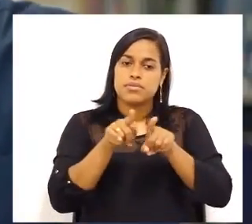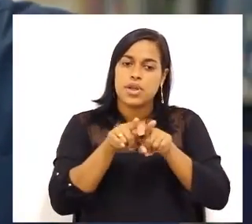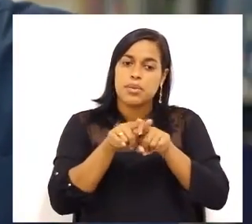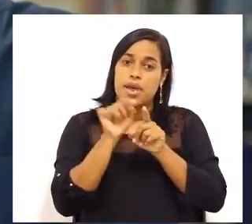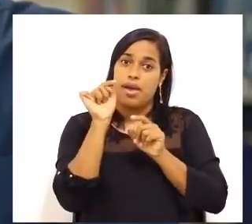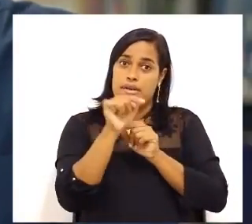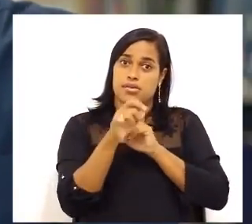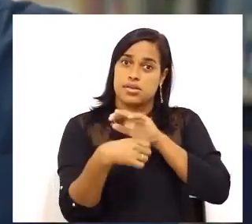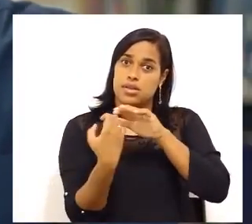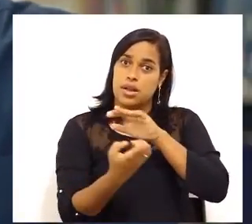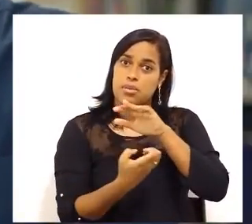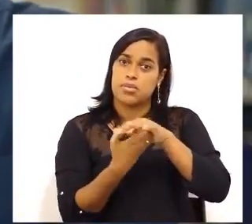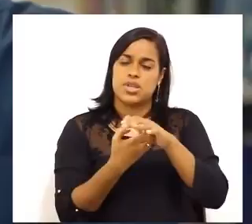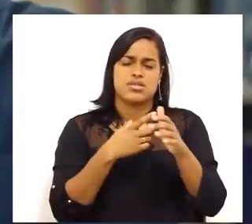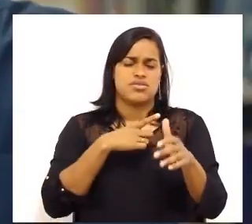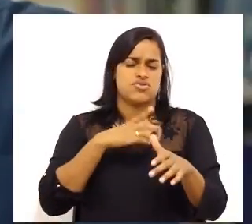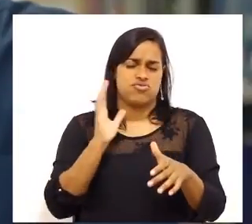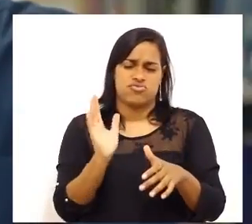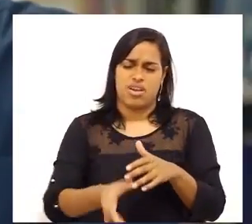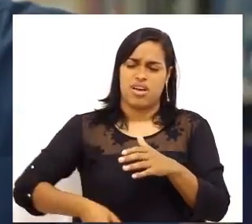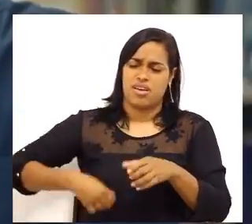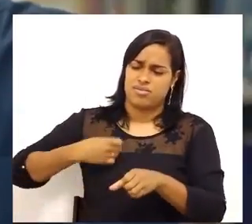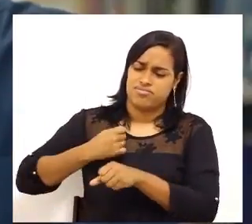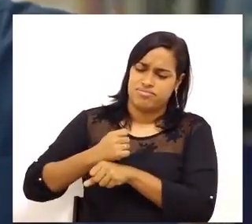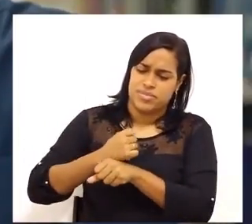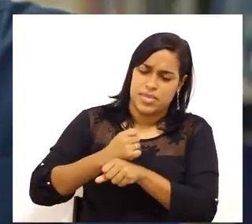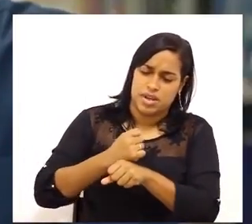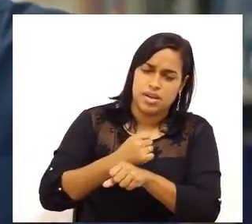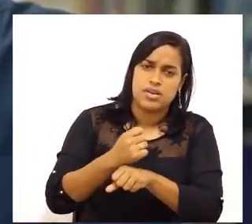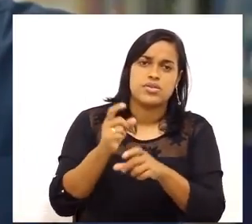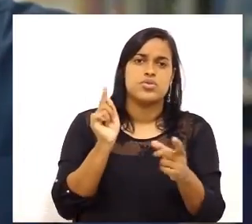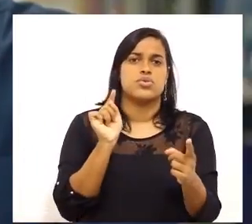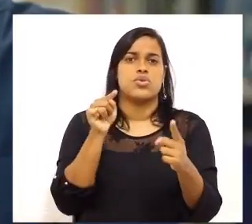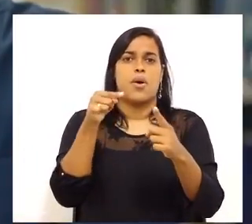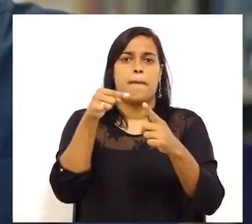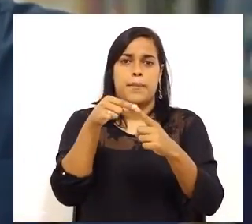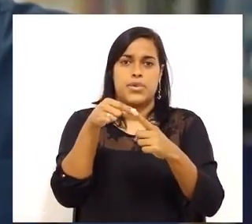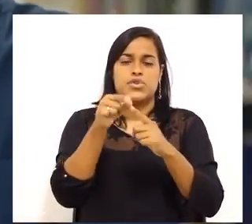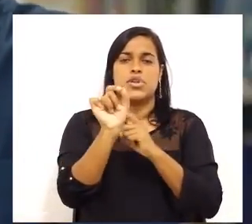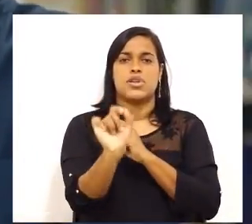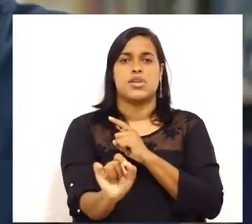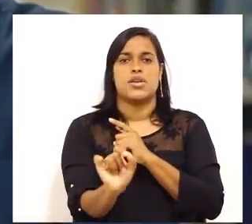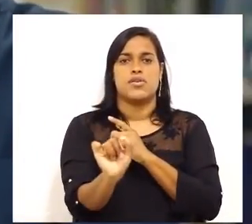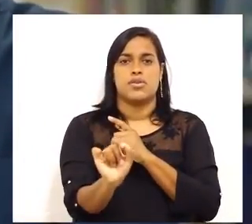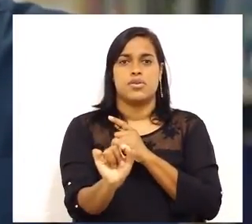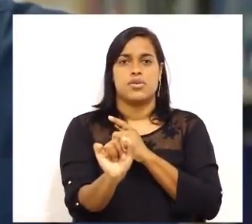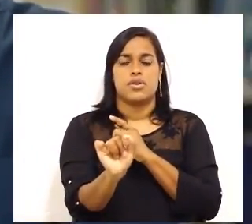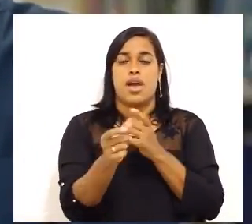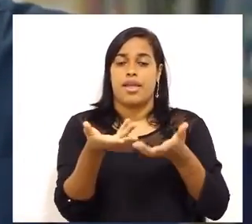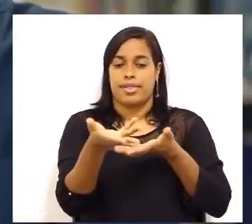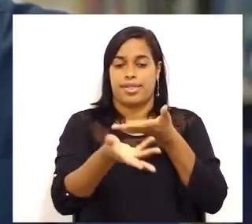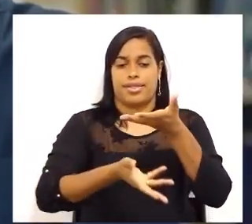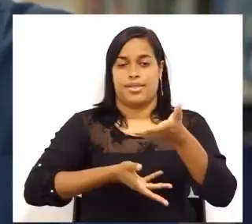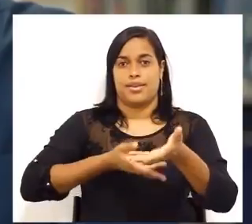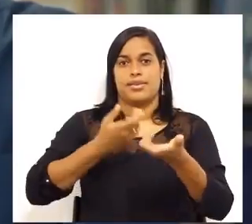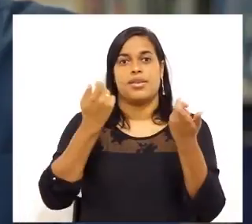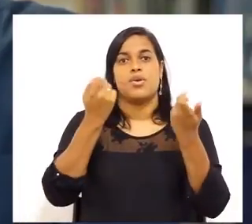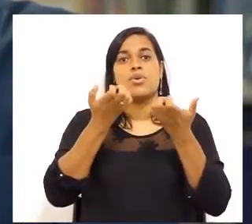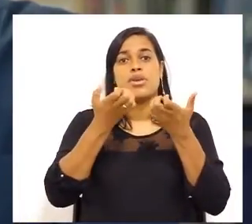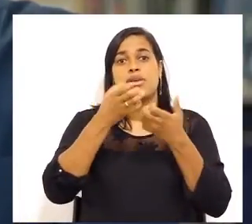Essa empresa vem há décadas com o claro objetivo de ir além de atender as necessidades dos clientes.